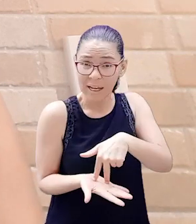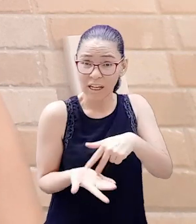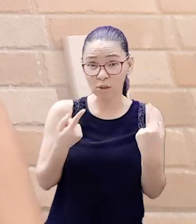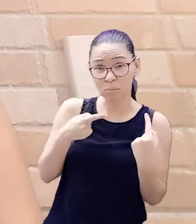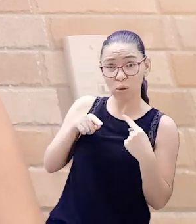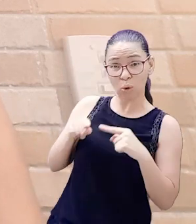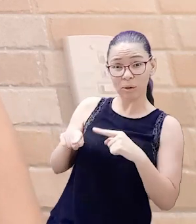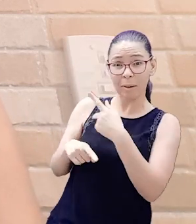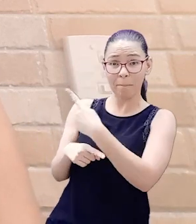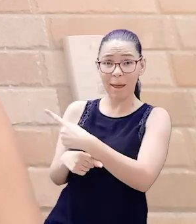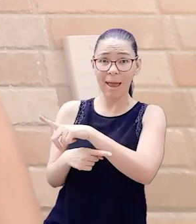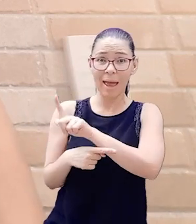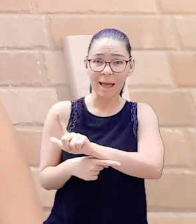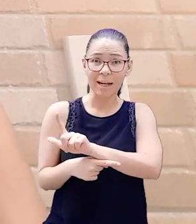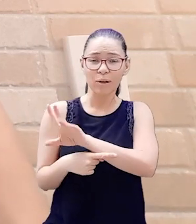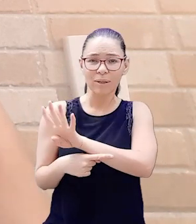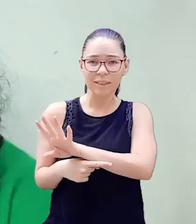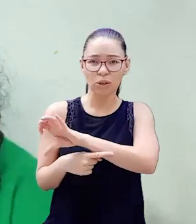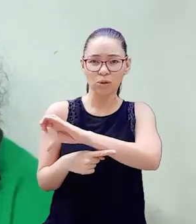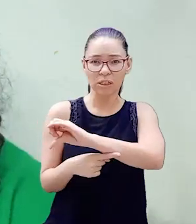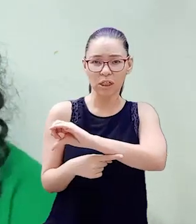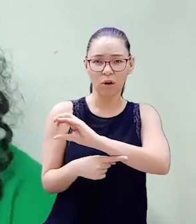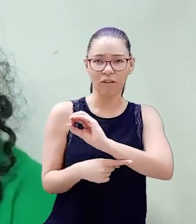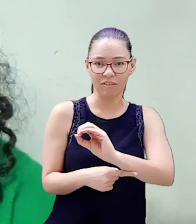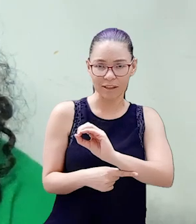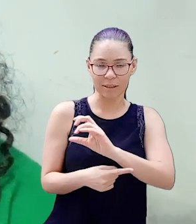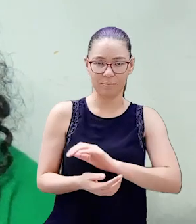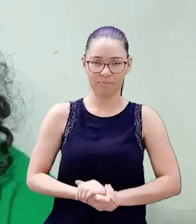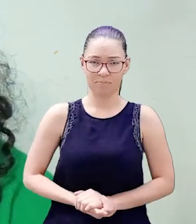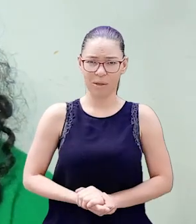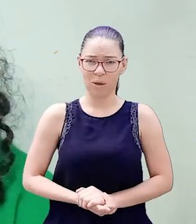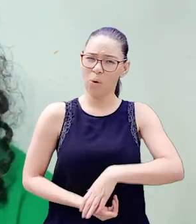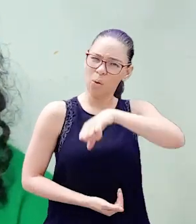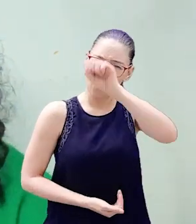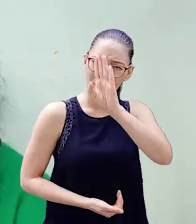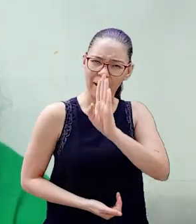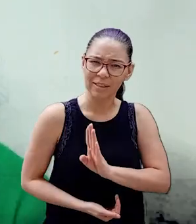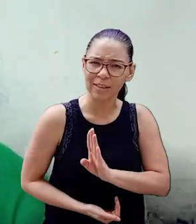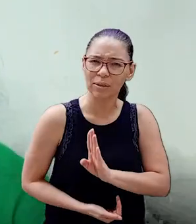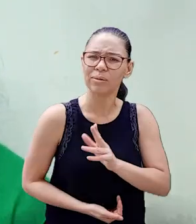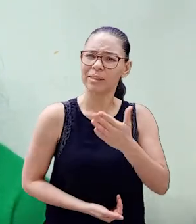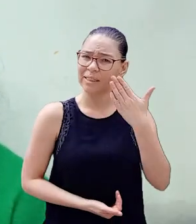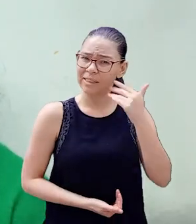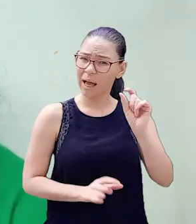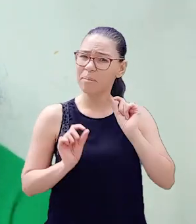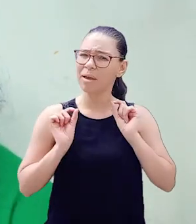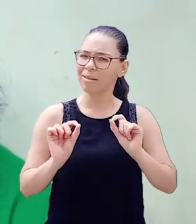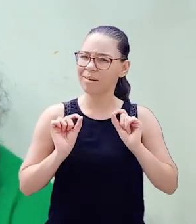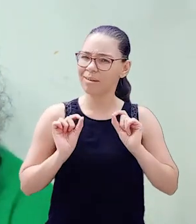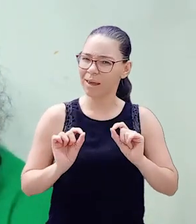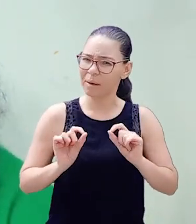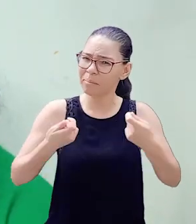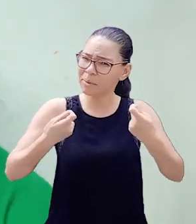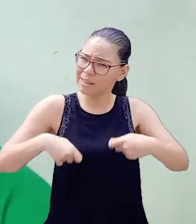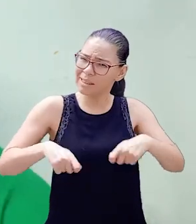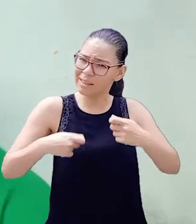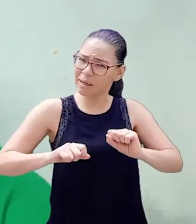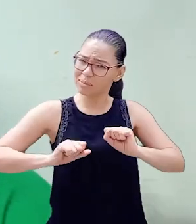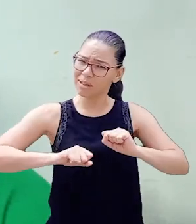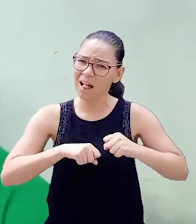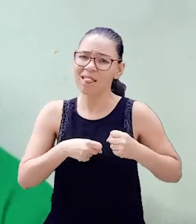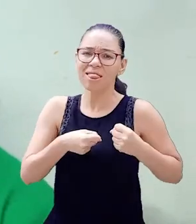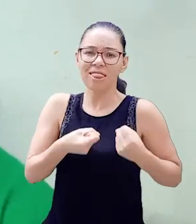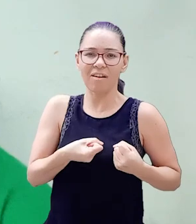PL 490. O Brasil reconhece os principais instrumentos internacionais de defesa dos